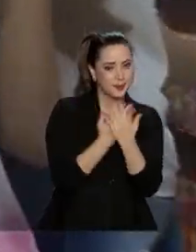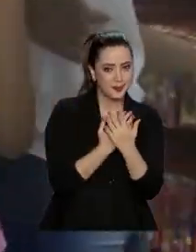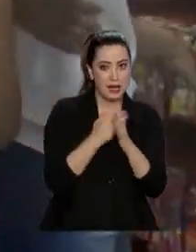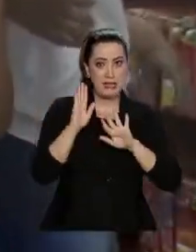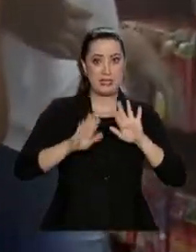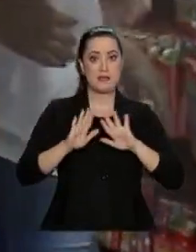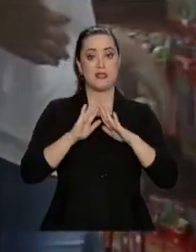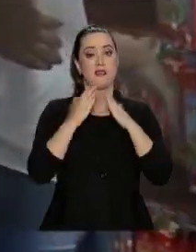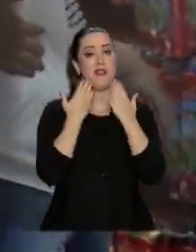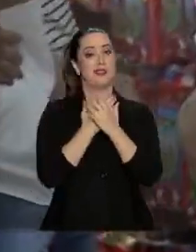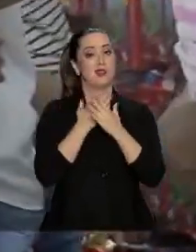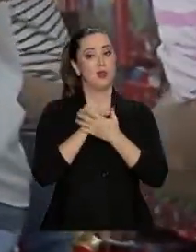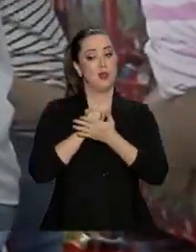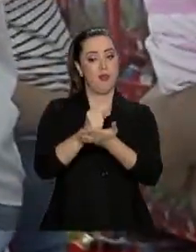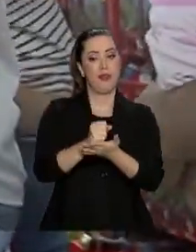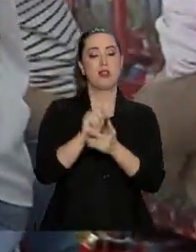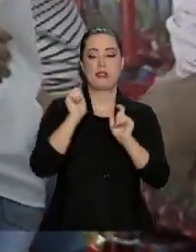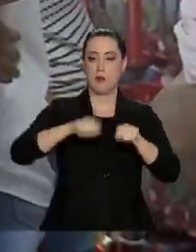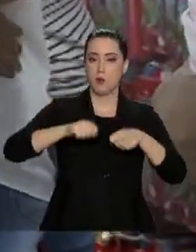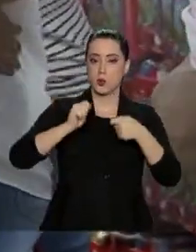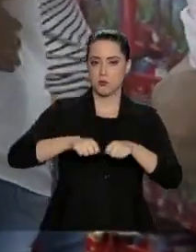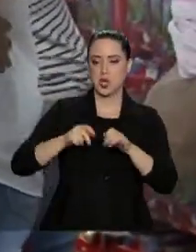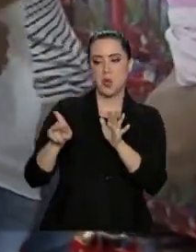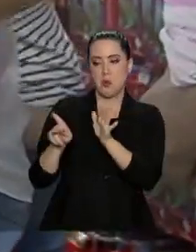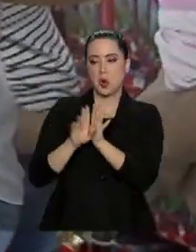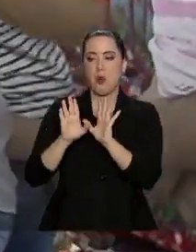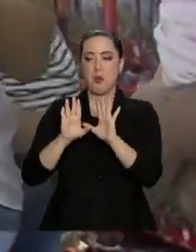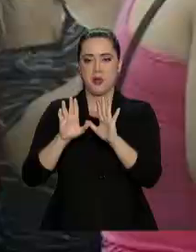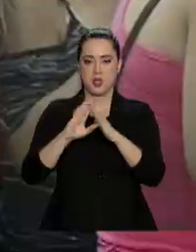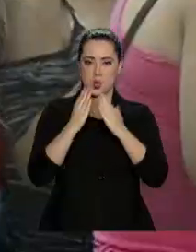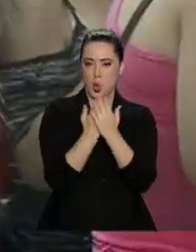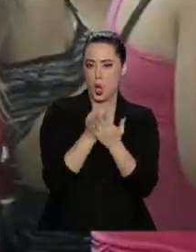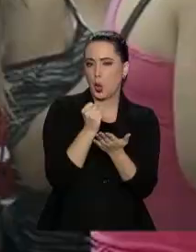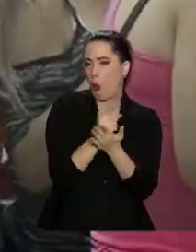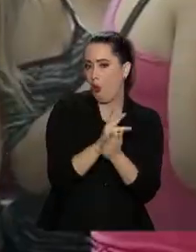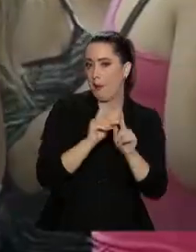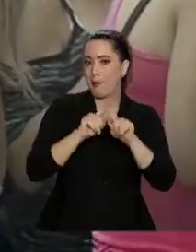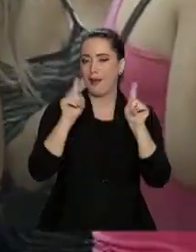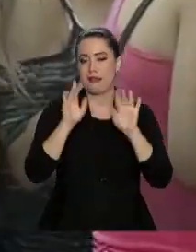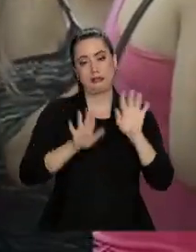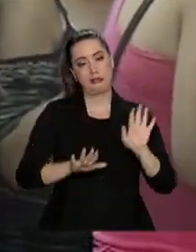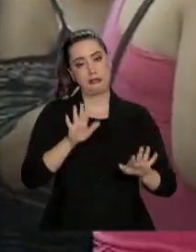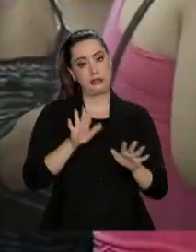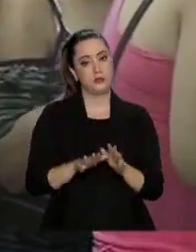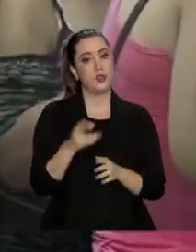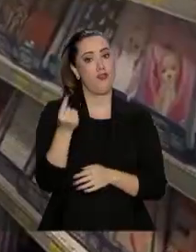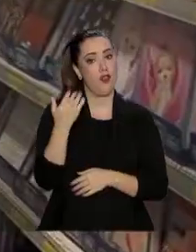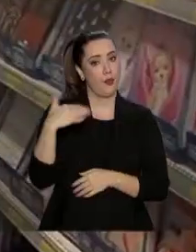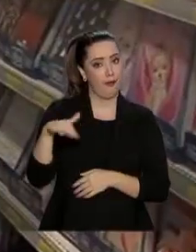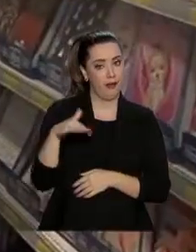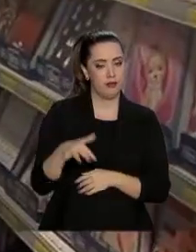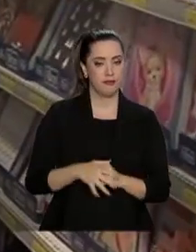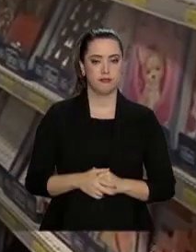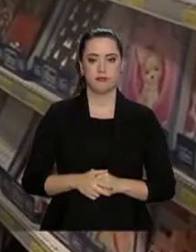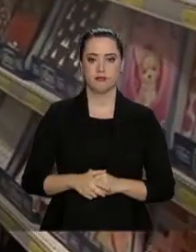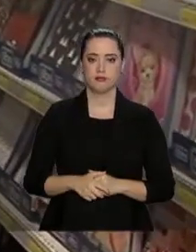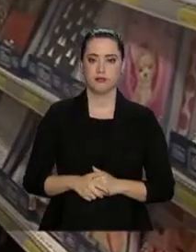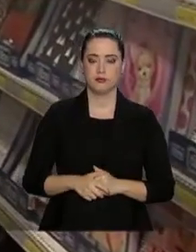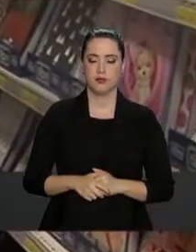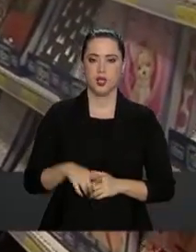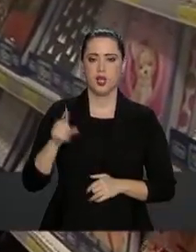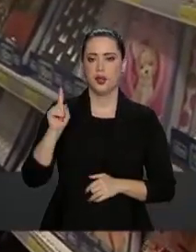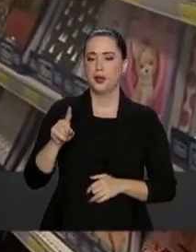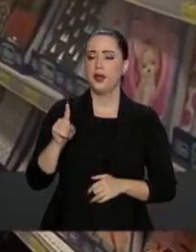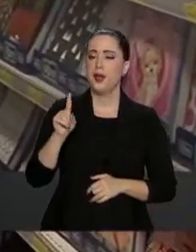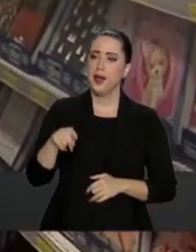Muitas escolas oferecem a possibilidade de fazer as compras para os pais. Mas isso nem sempre vale a pena. Já é comodidade,